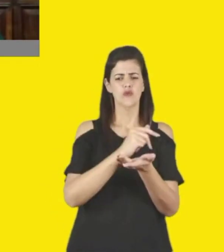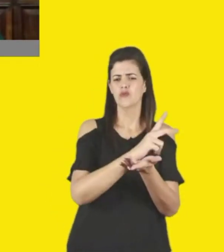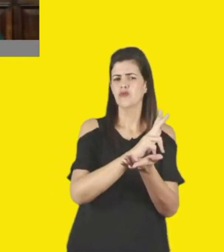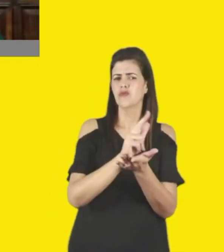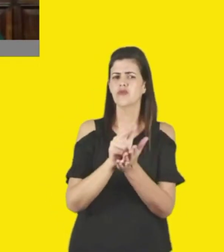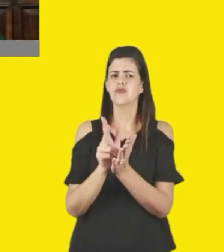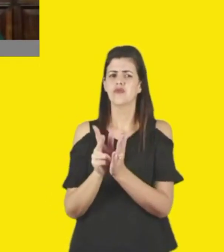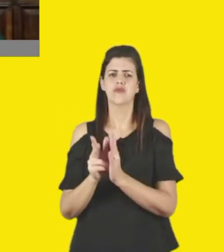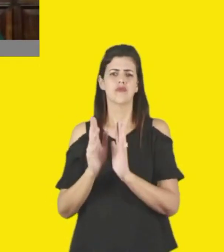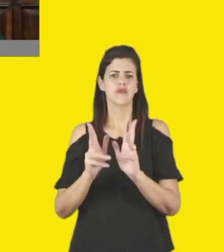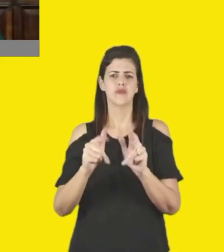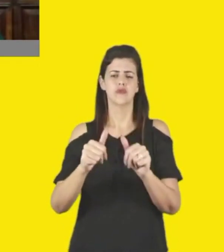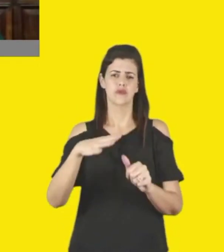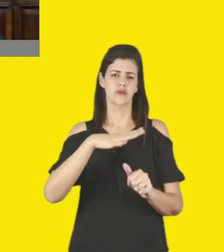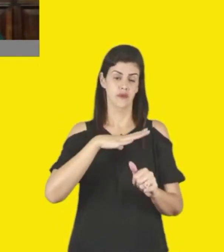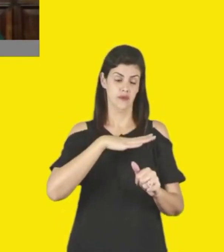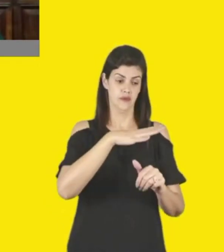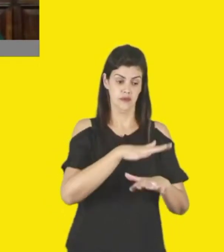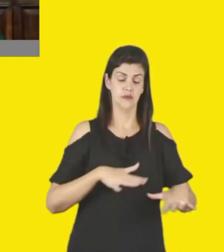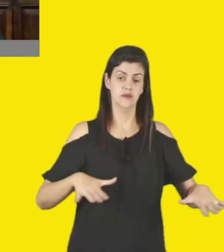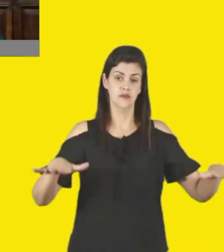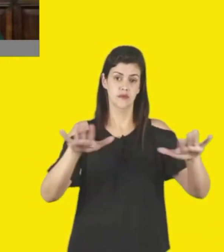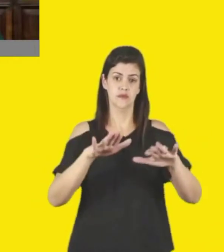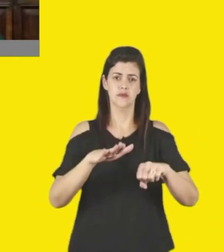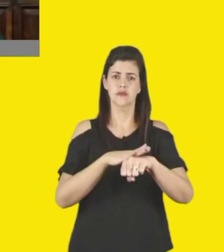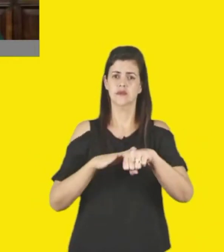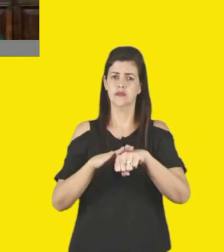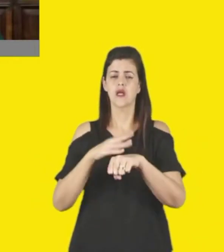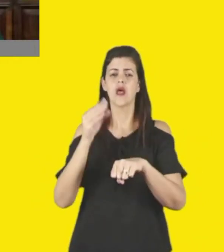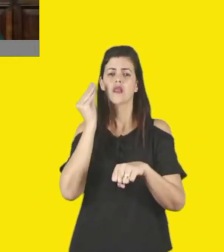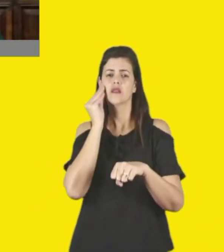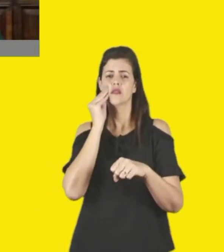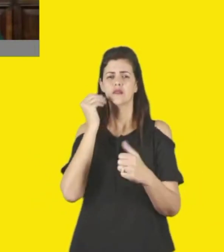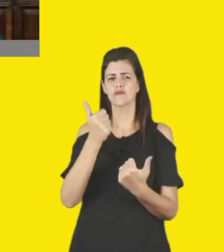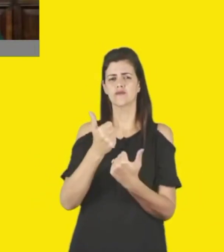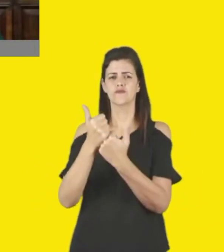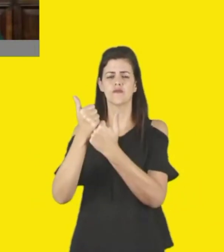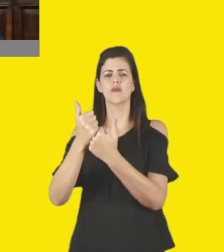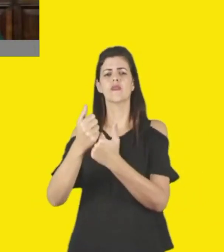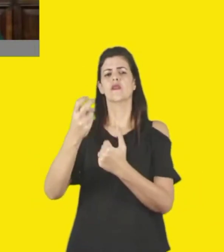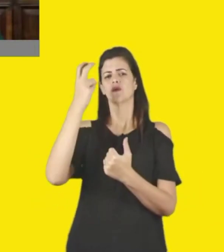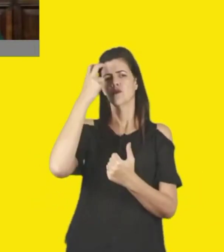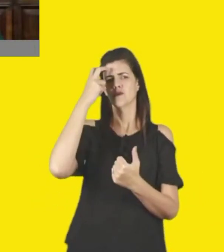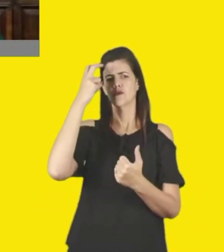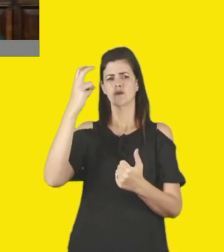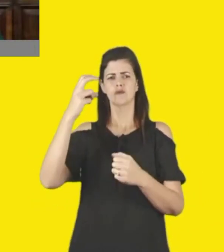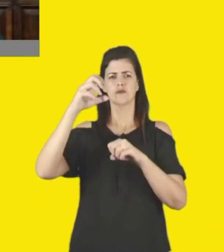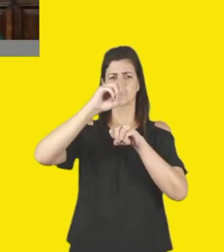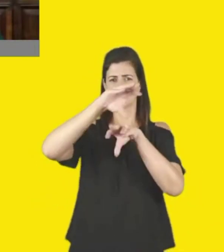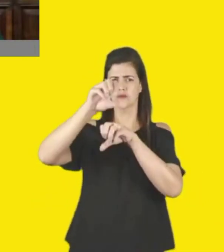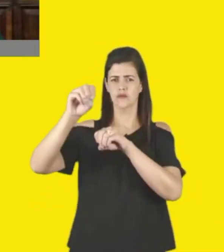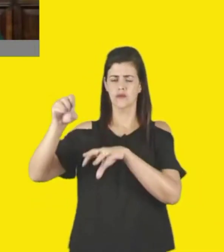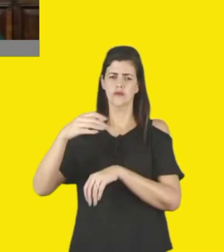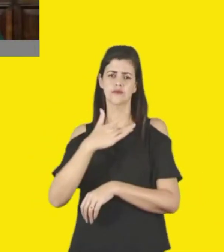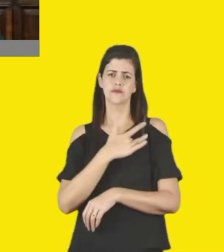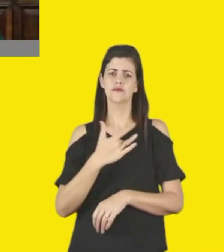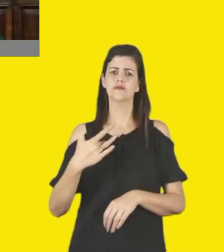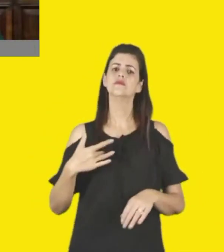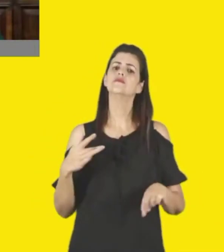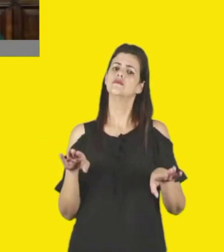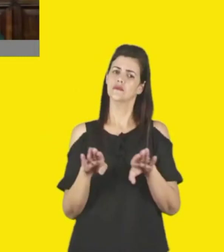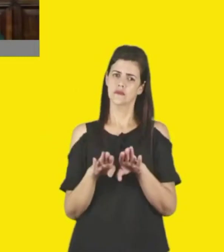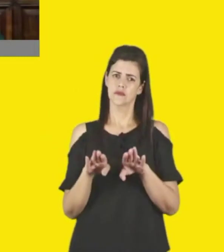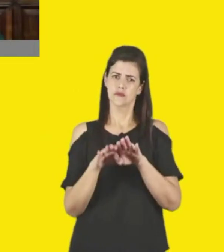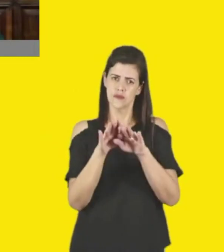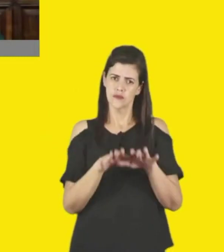diversas instâncias, não só da cultura, mas da educação, saúde, outras áreas também, que